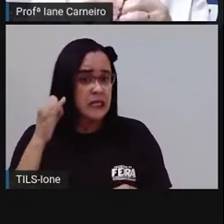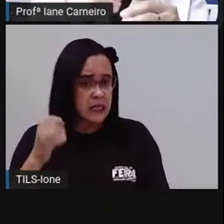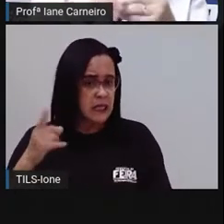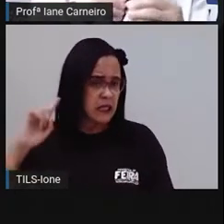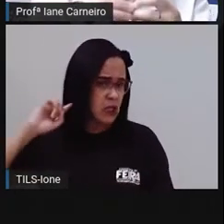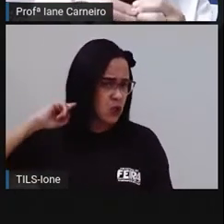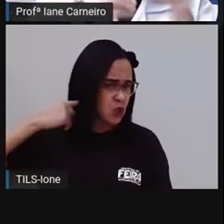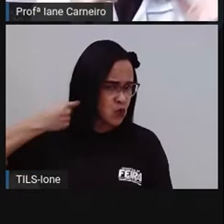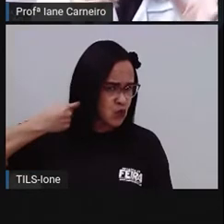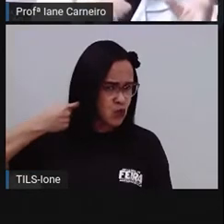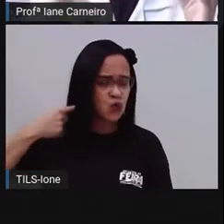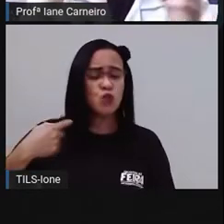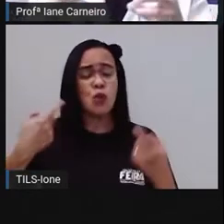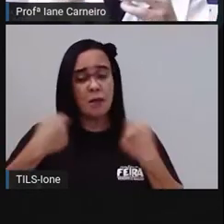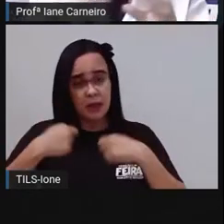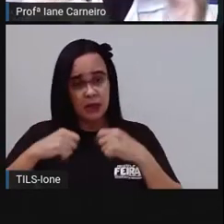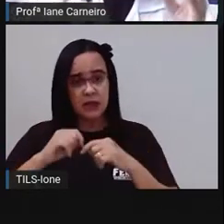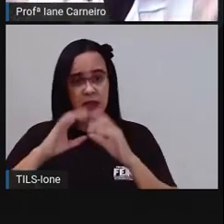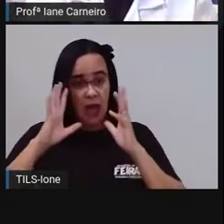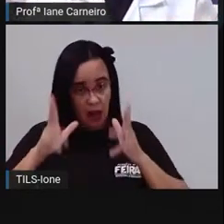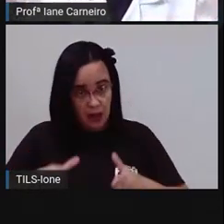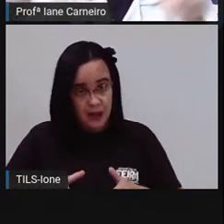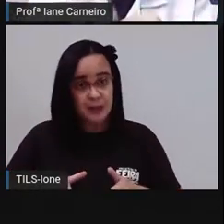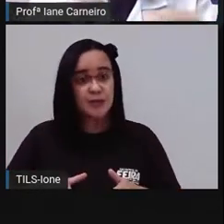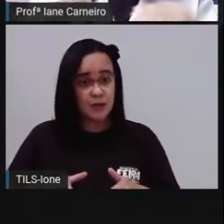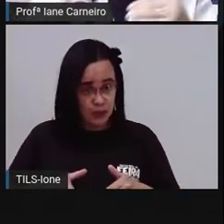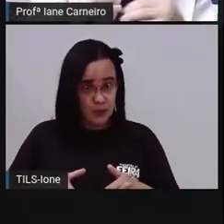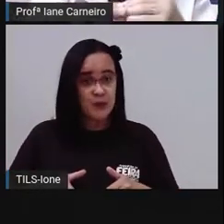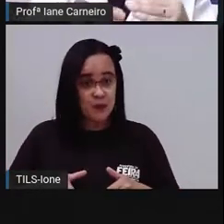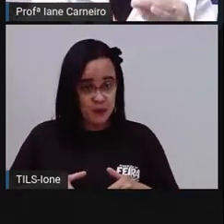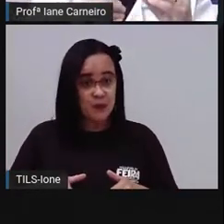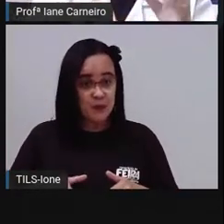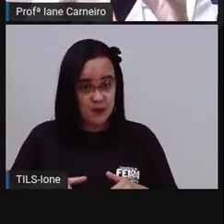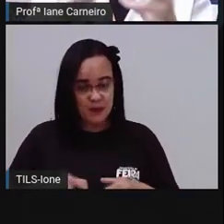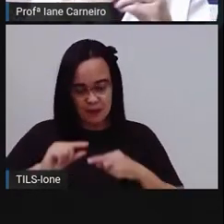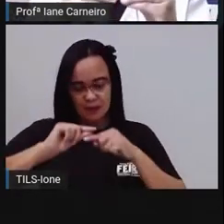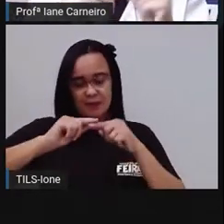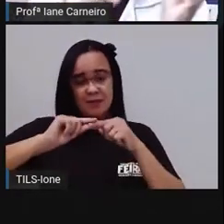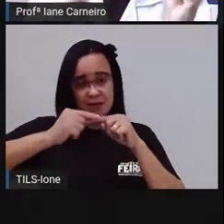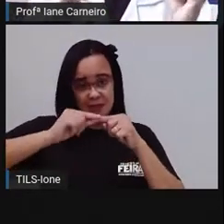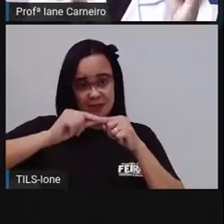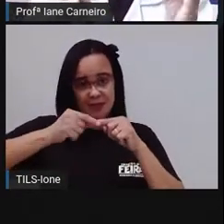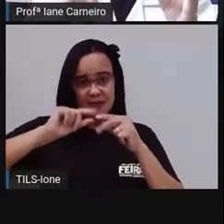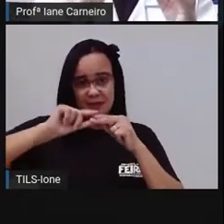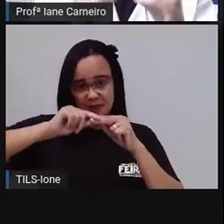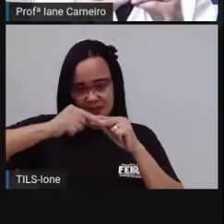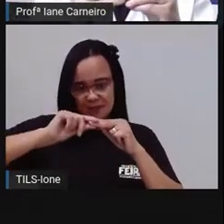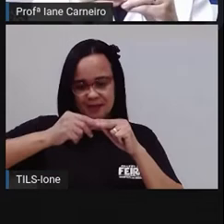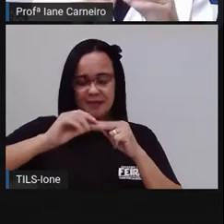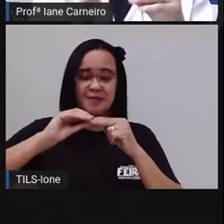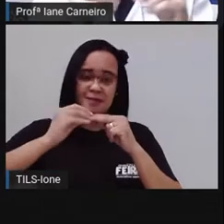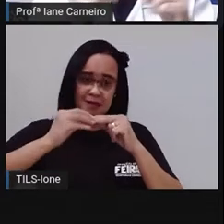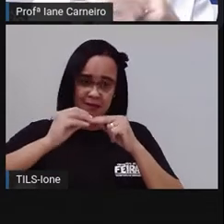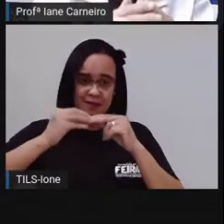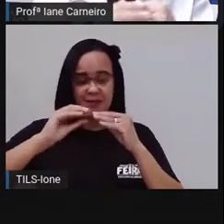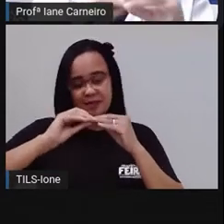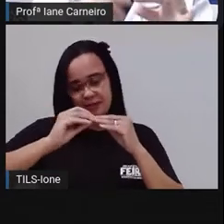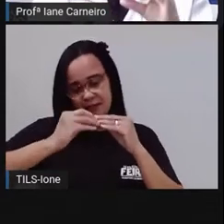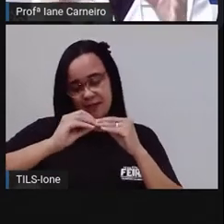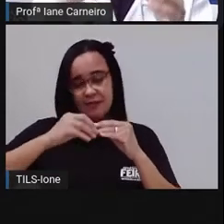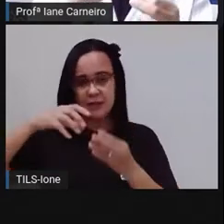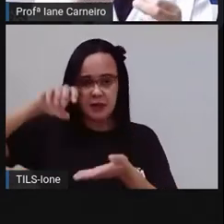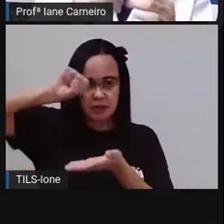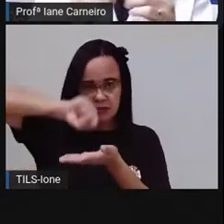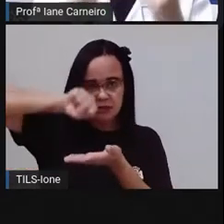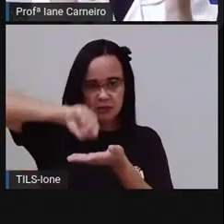brincando com a massa de modelar, com uma tinta, e fica difícil de sair. Aí eu coloco um removedor de